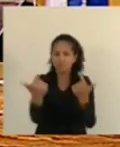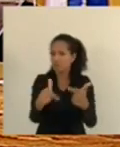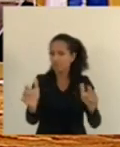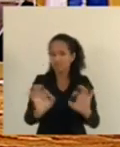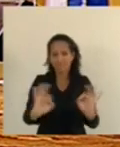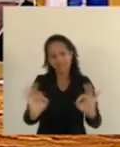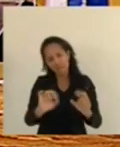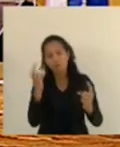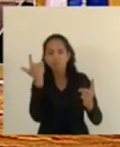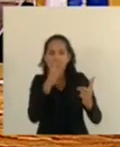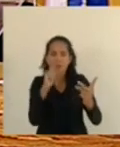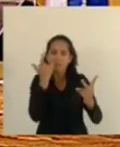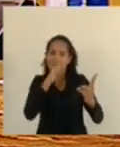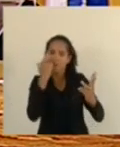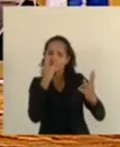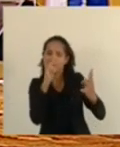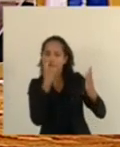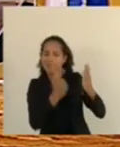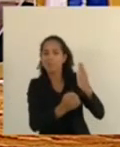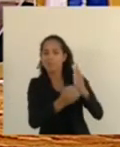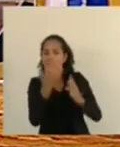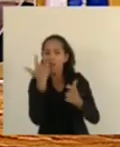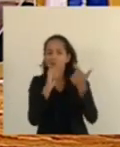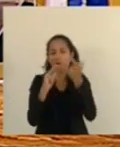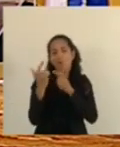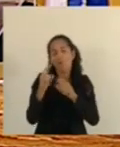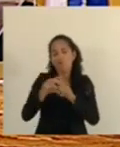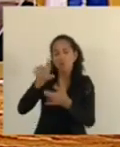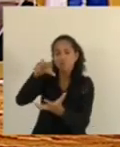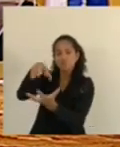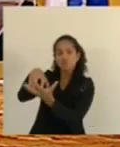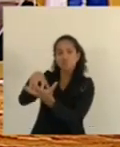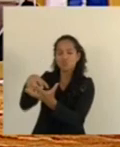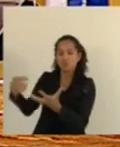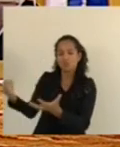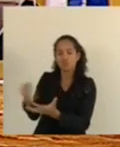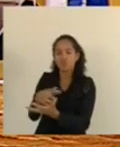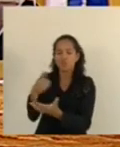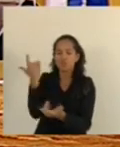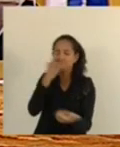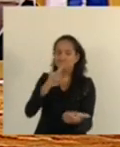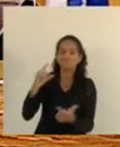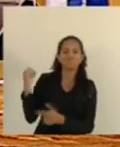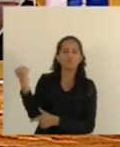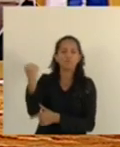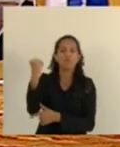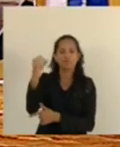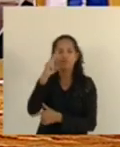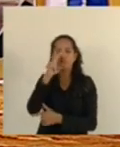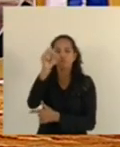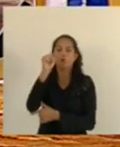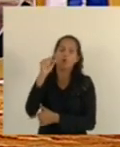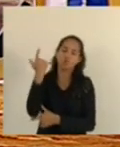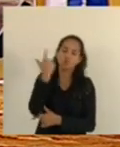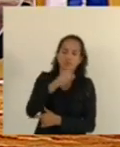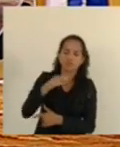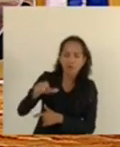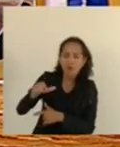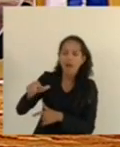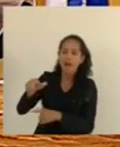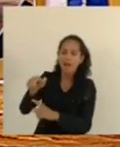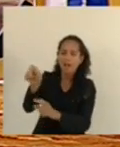pequenas conquistas que nós temos. Mas o núcleo é uma grande conquista e, com certeza, nós estaremos ali capacitando as